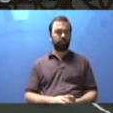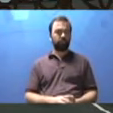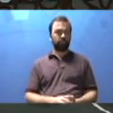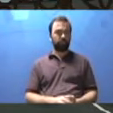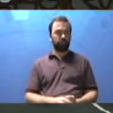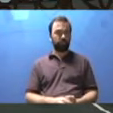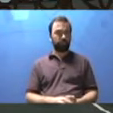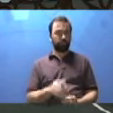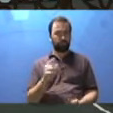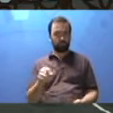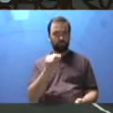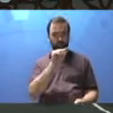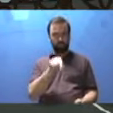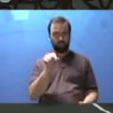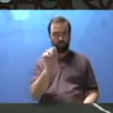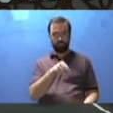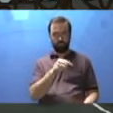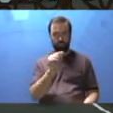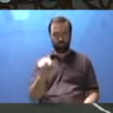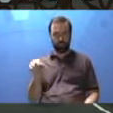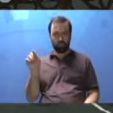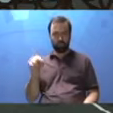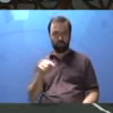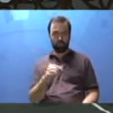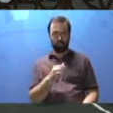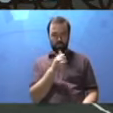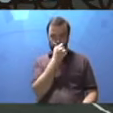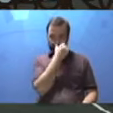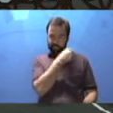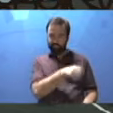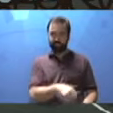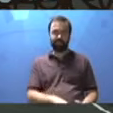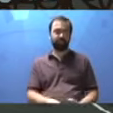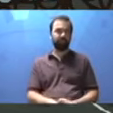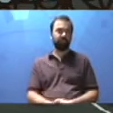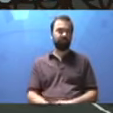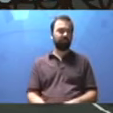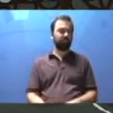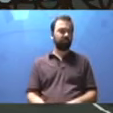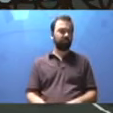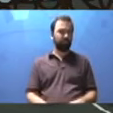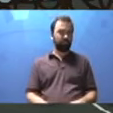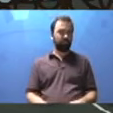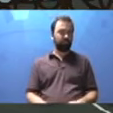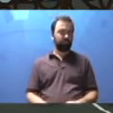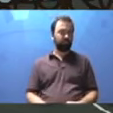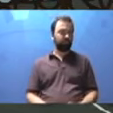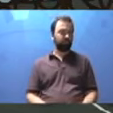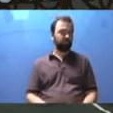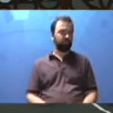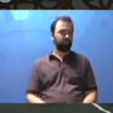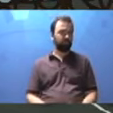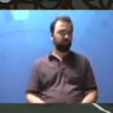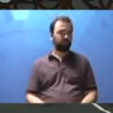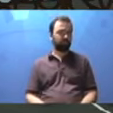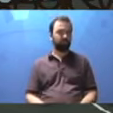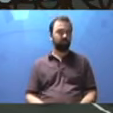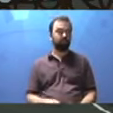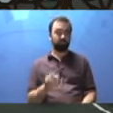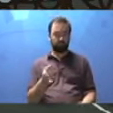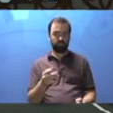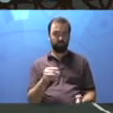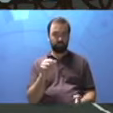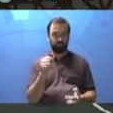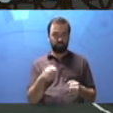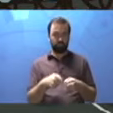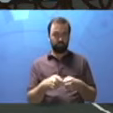iluminação. E para isso aqui, você colabora para que isso esteja em boas condições, hein, aluno? Vamos lá? Fizeram?